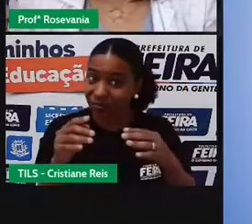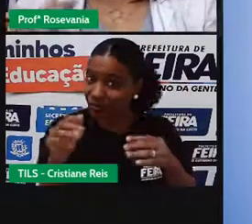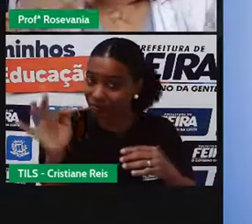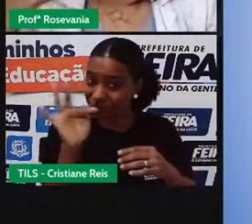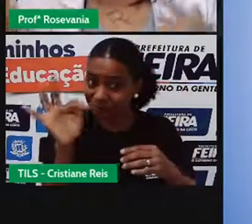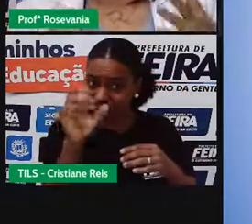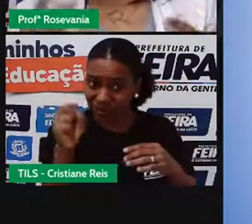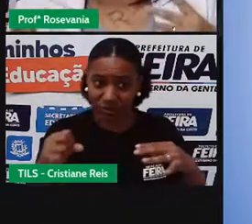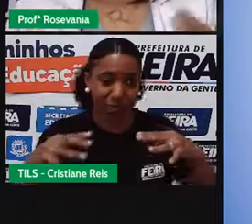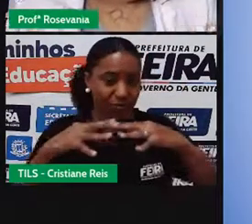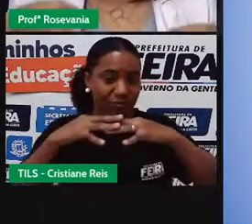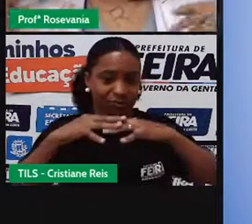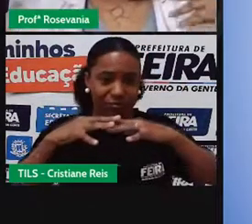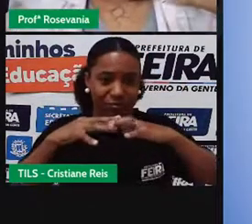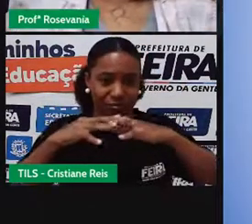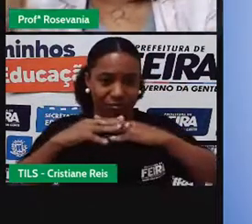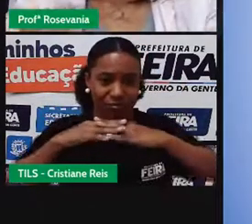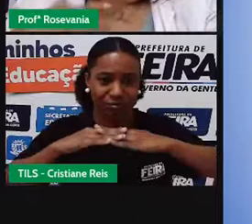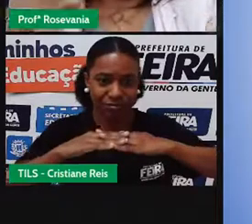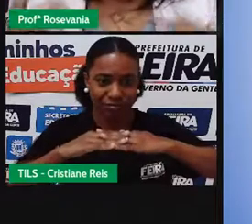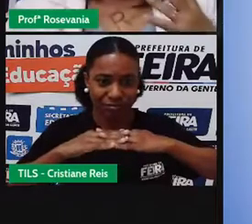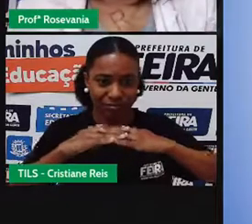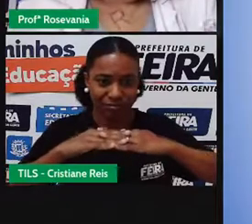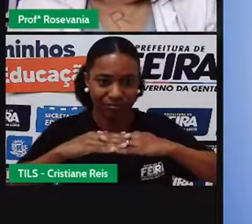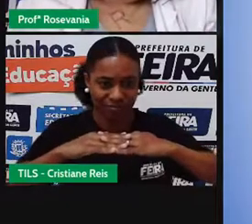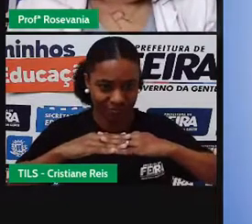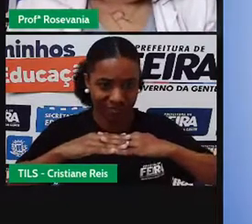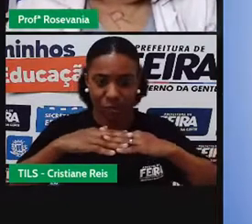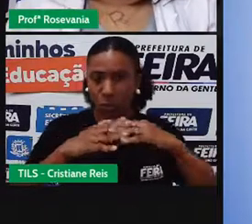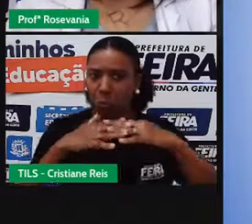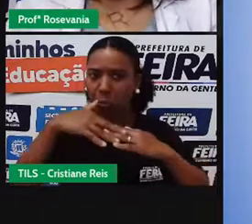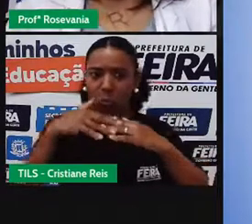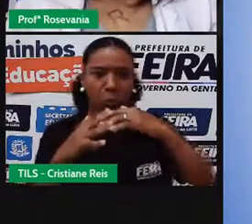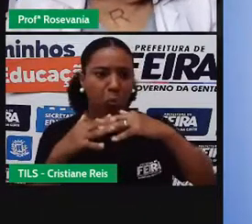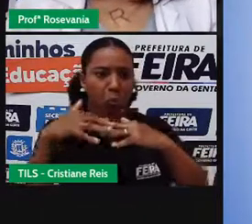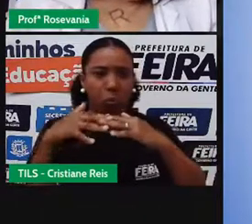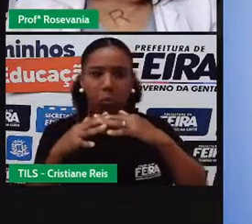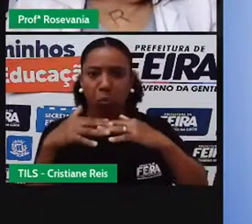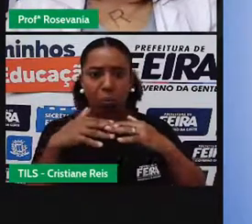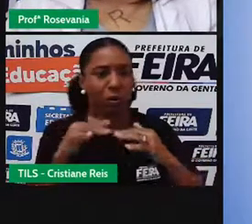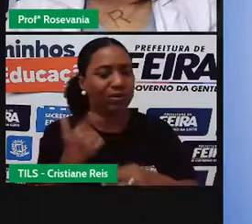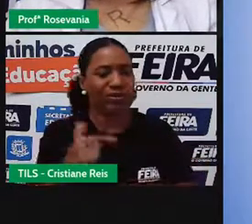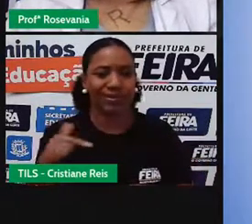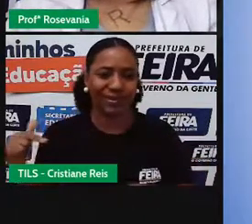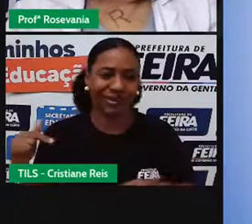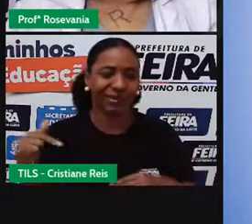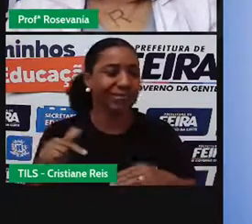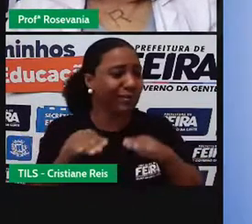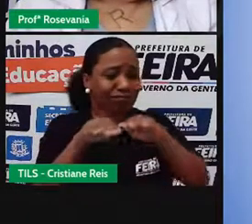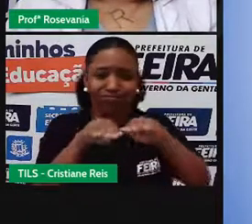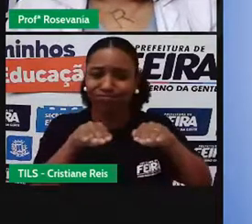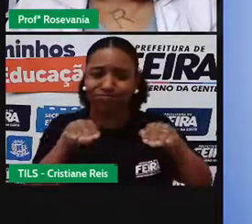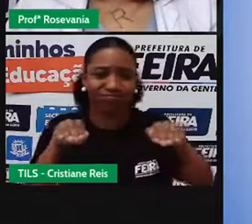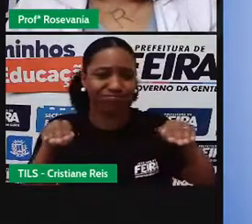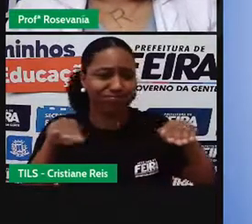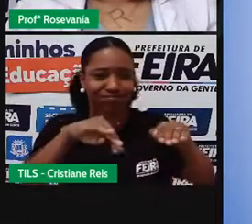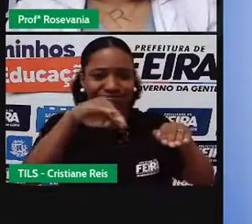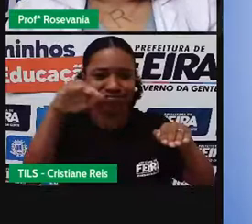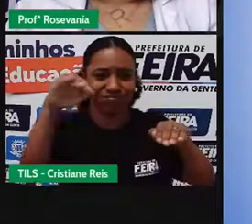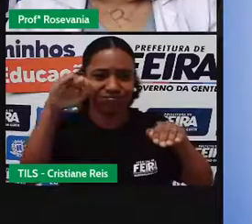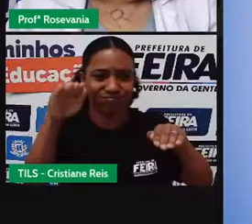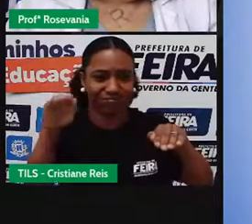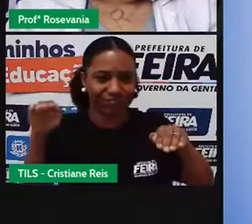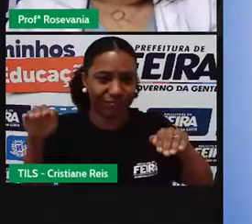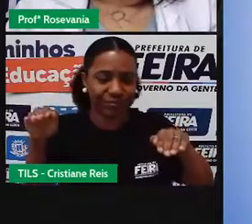então, no longo, muitos eventos tectônicos para mexer, né, no nosso relevo. E uma das serras principais, chamando mais atenção, essa